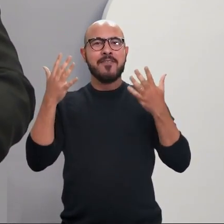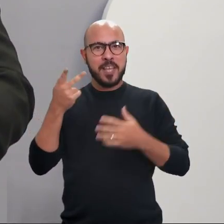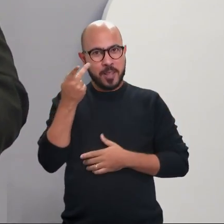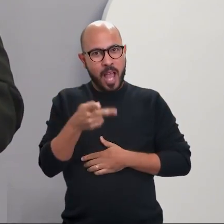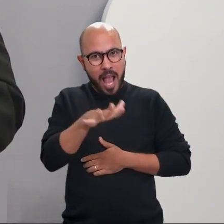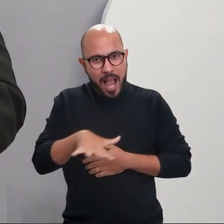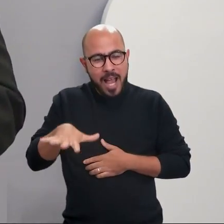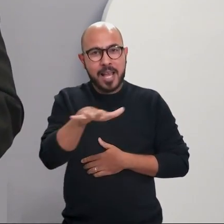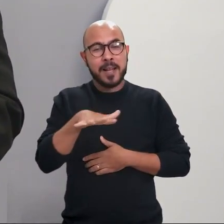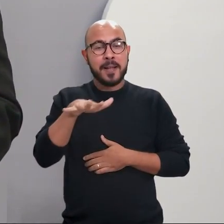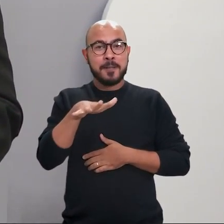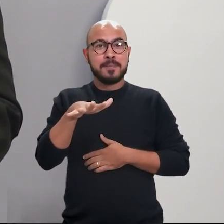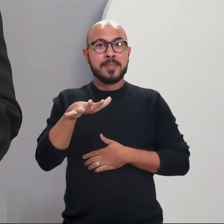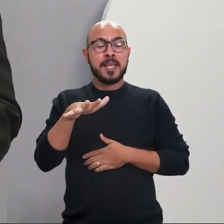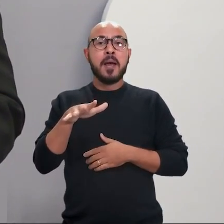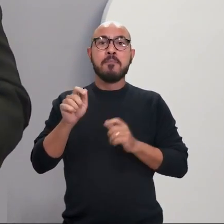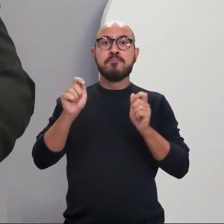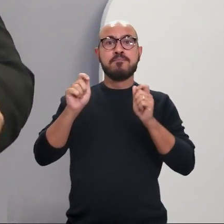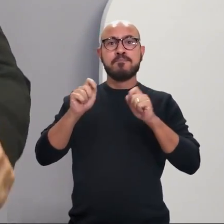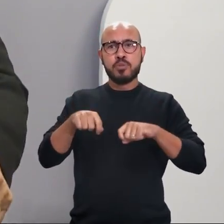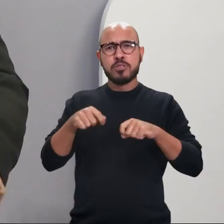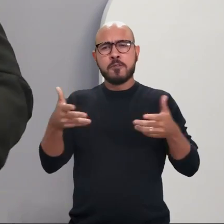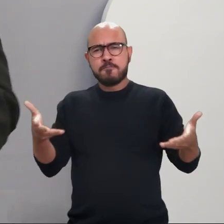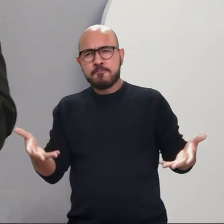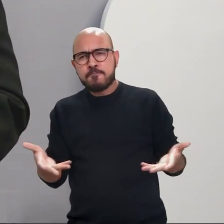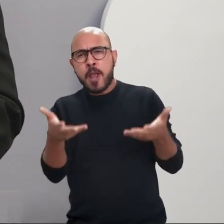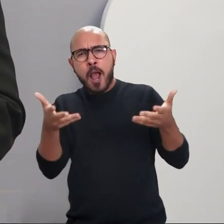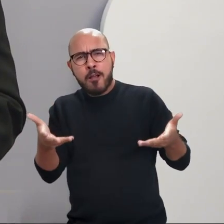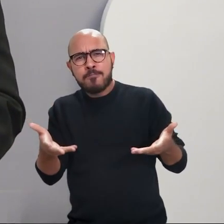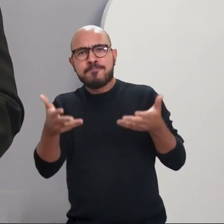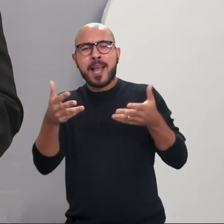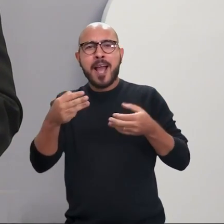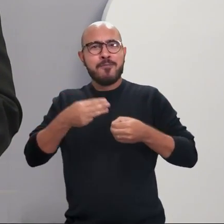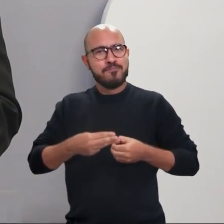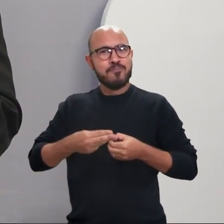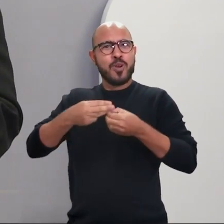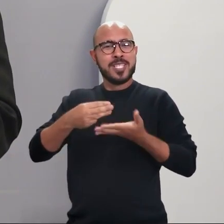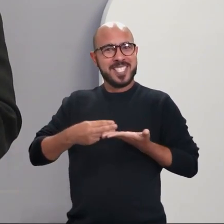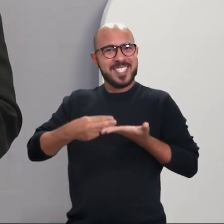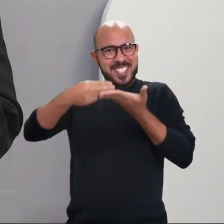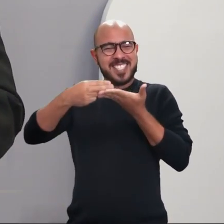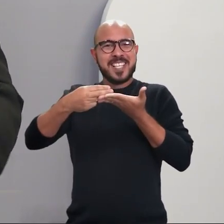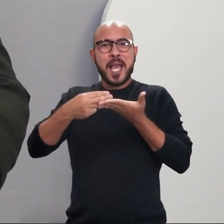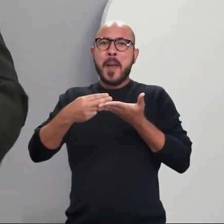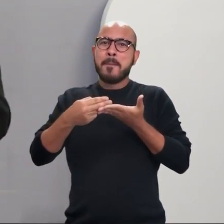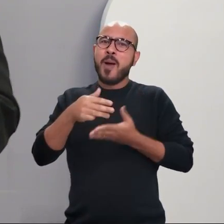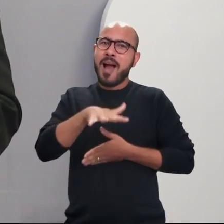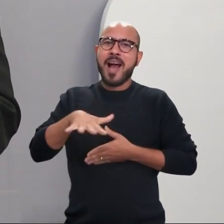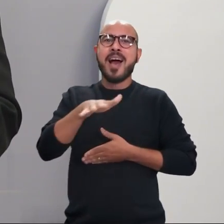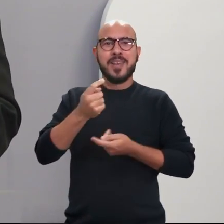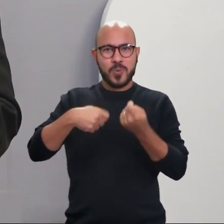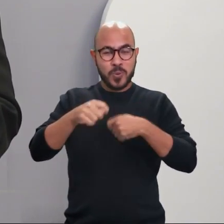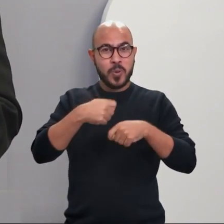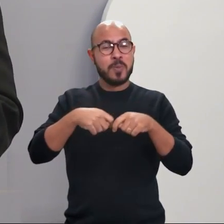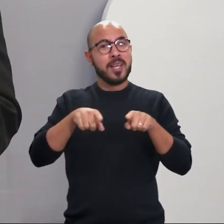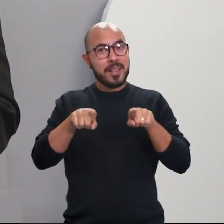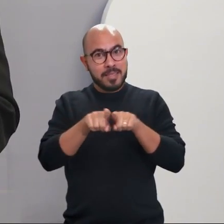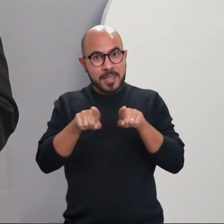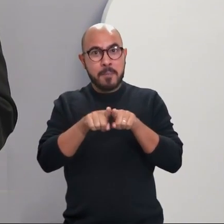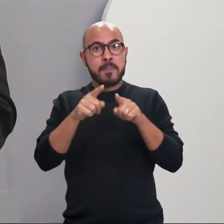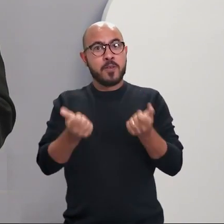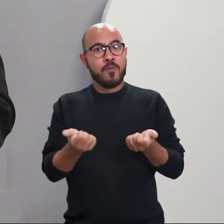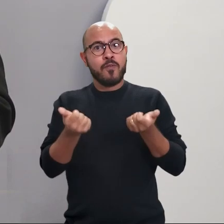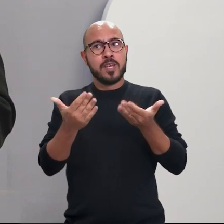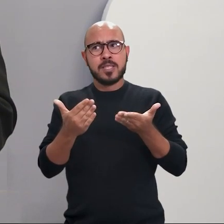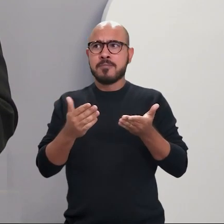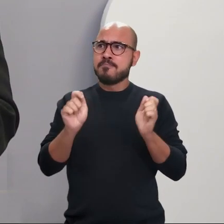responsável por alavancar o nome do município no cenário econômico, bem como de geração de renda